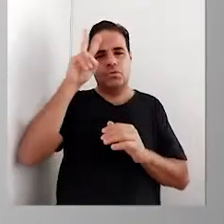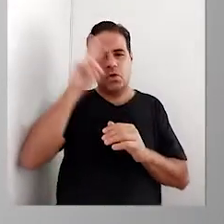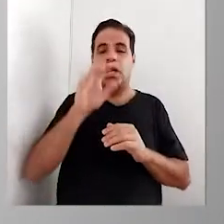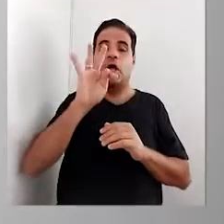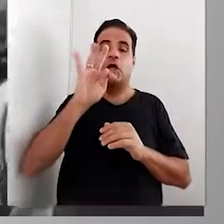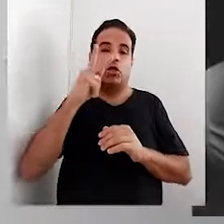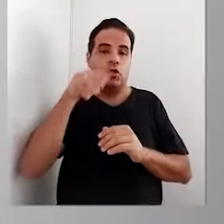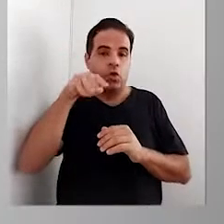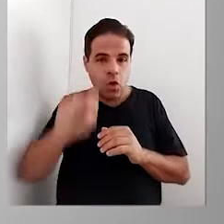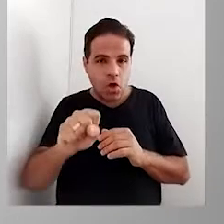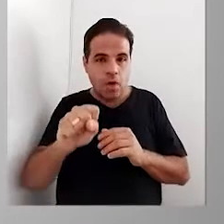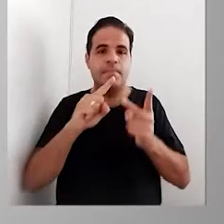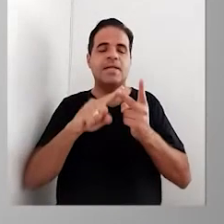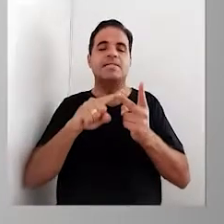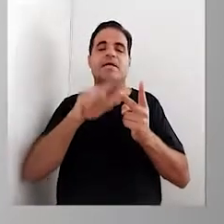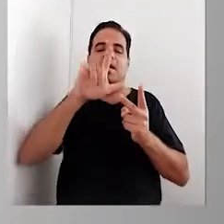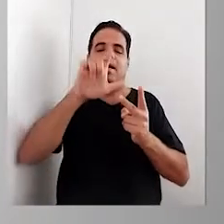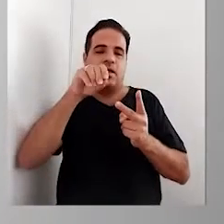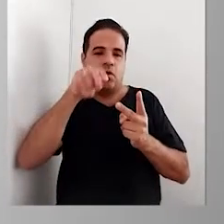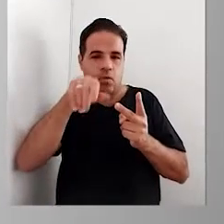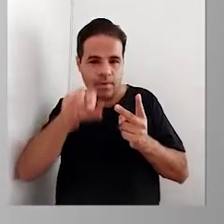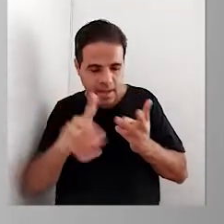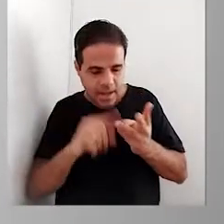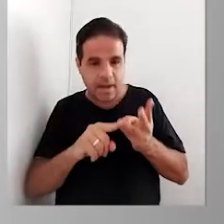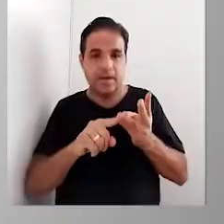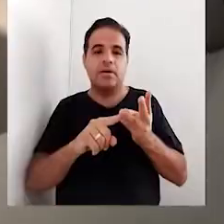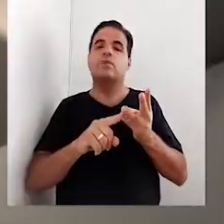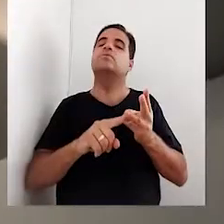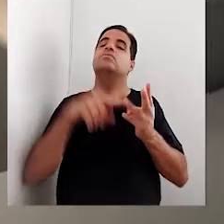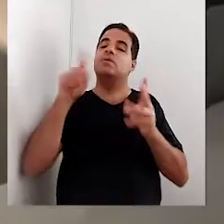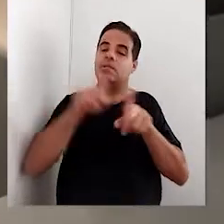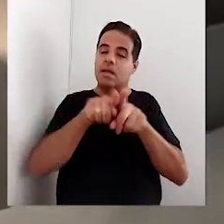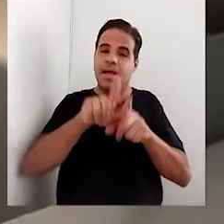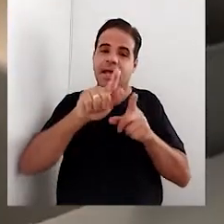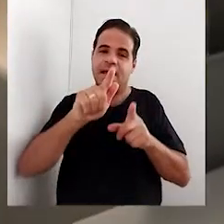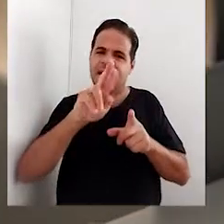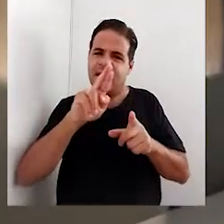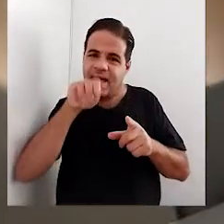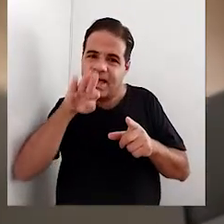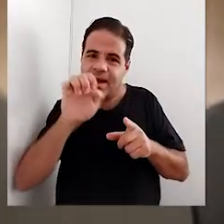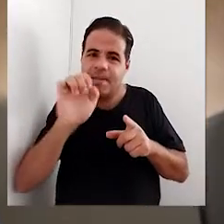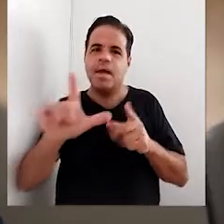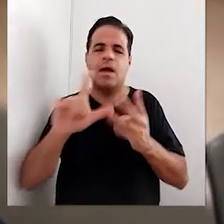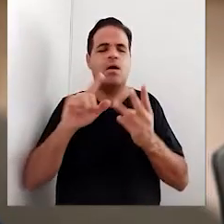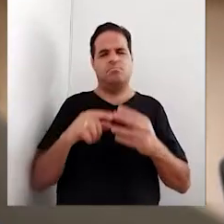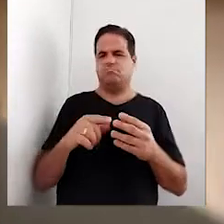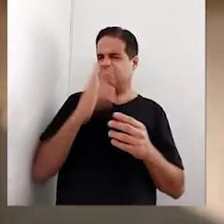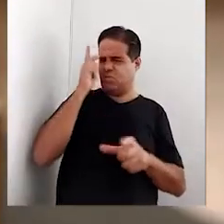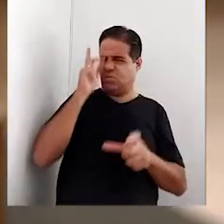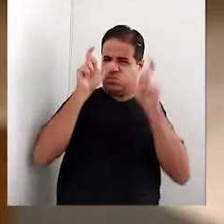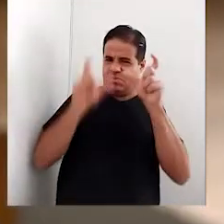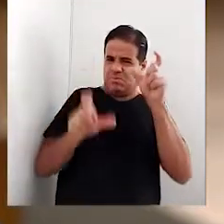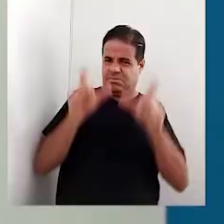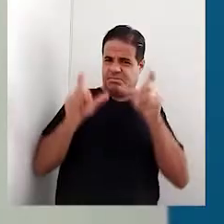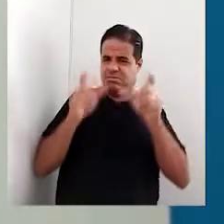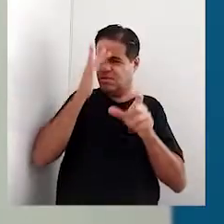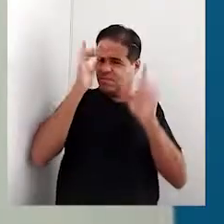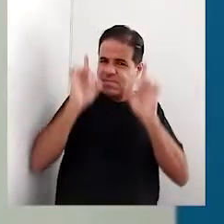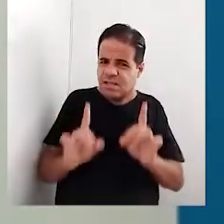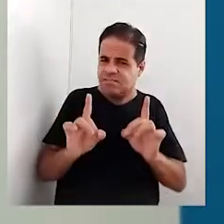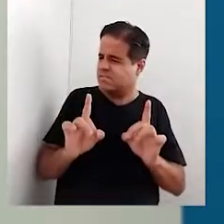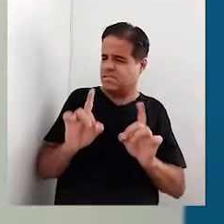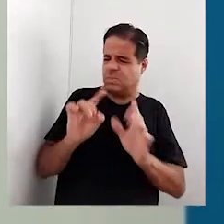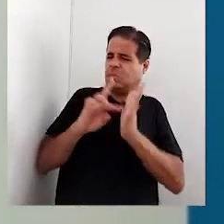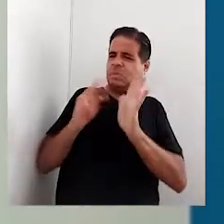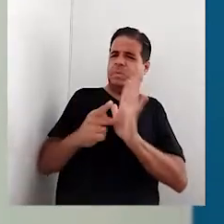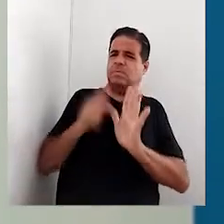Thomas Edison, Leonardo da Vinci e Alexander Graham Bell. Pessoas com deficiência? O que é isso? Ótima